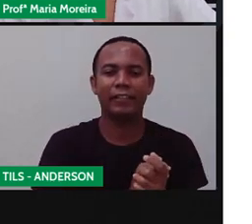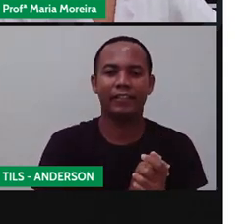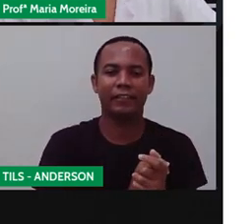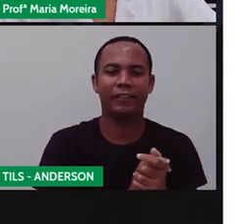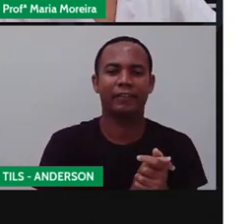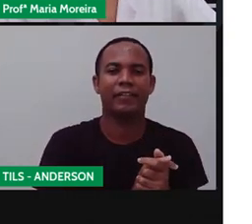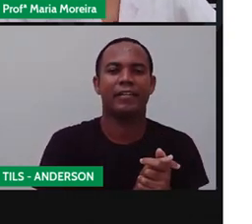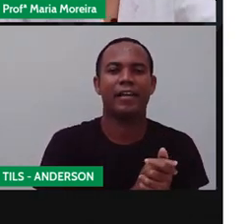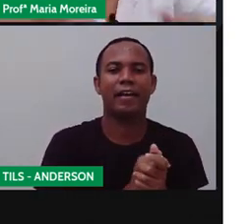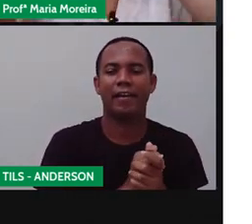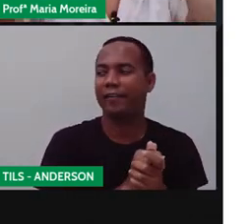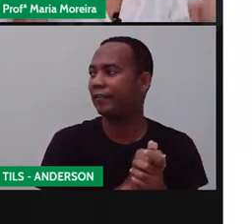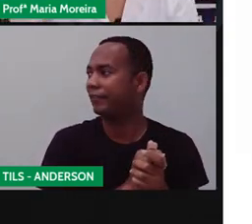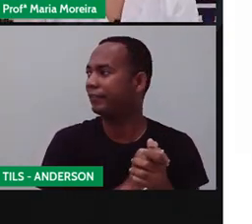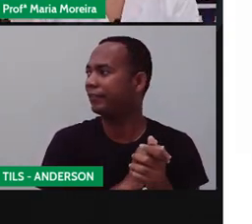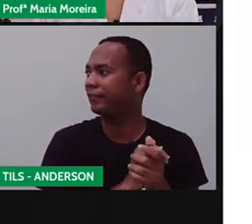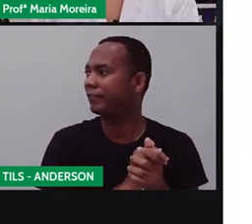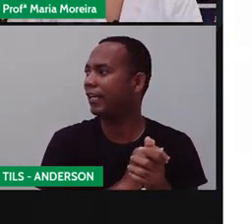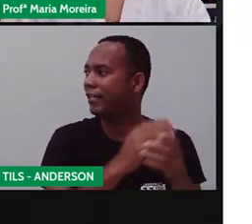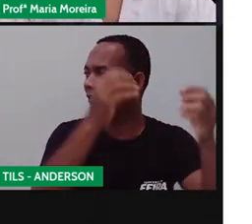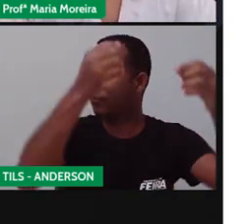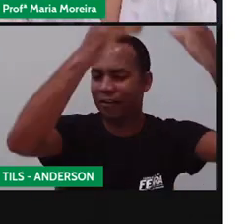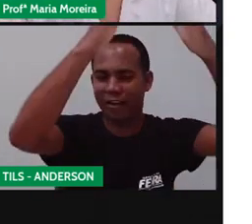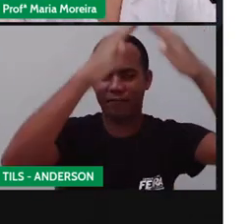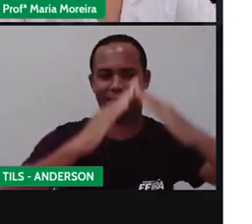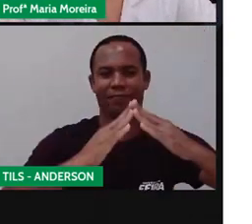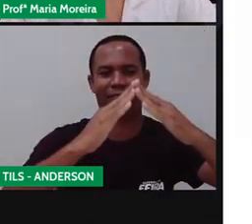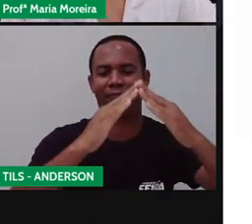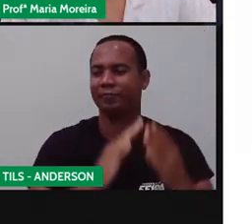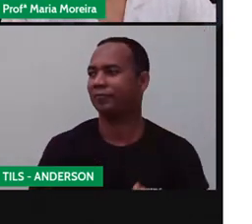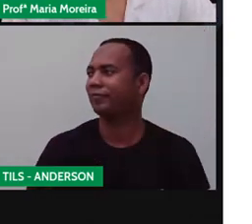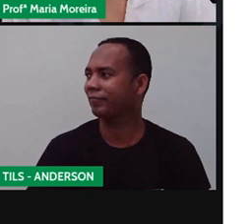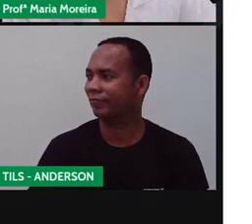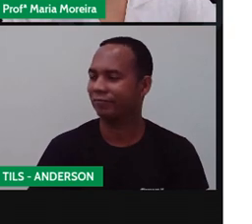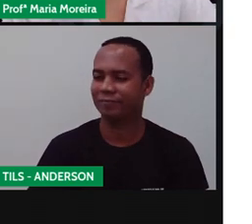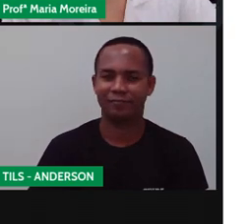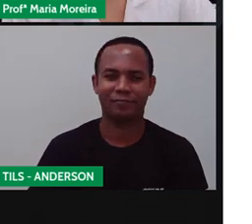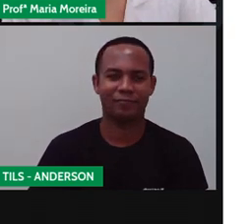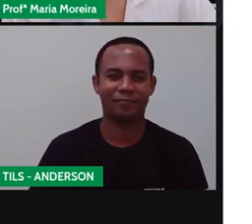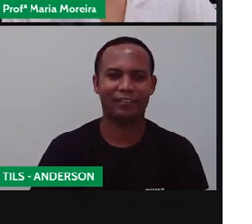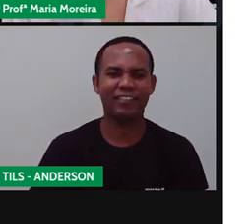Tinha um que ficava por último e o último que ficava, você segurava, não era isso? Pronto.